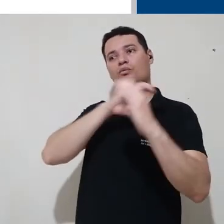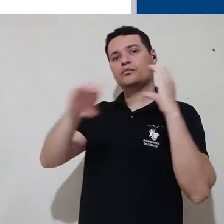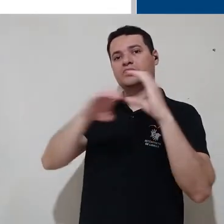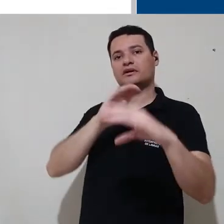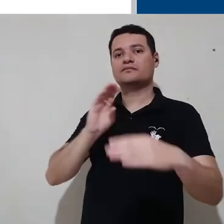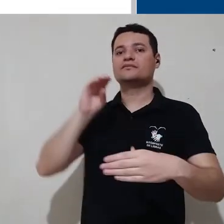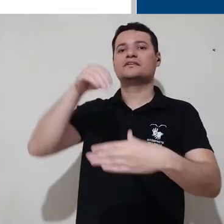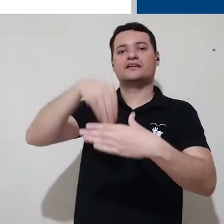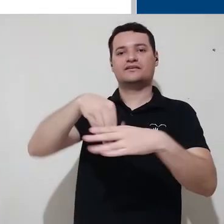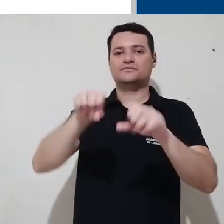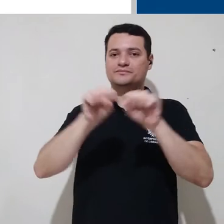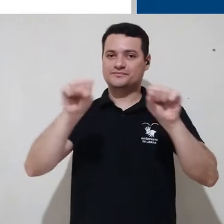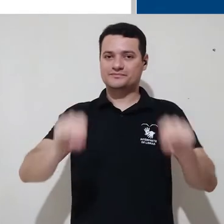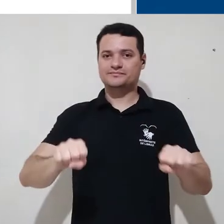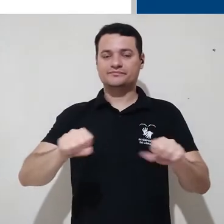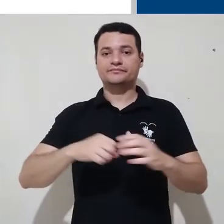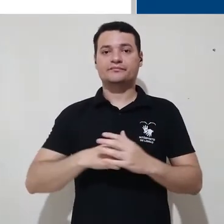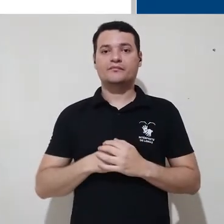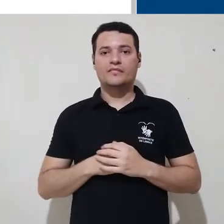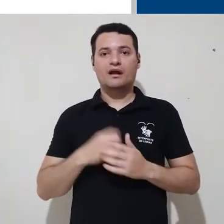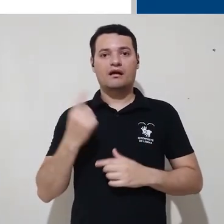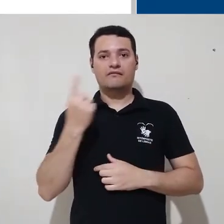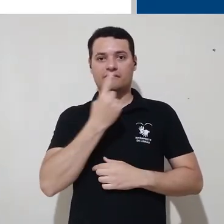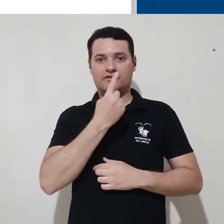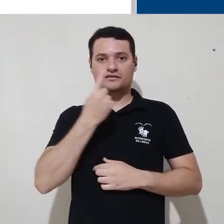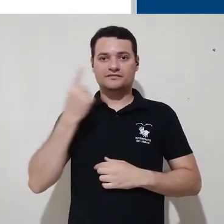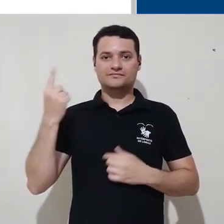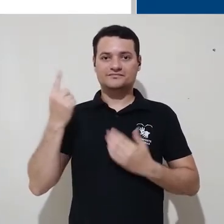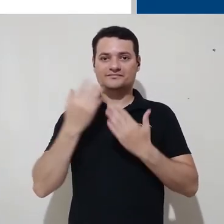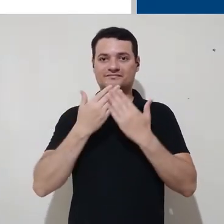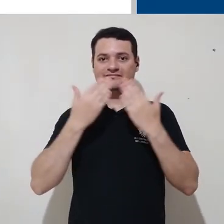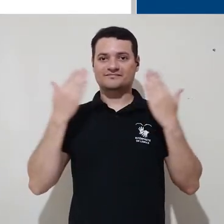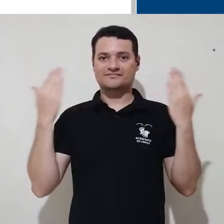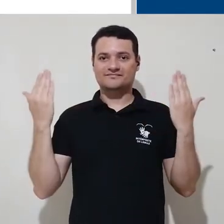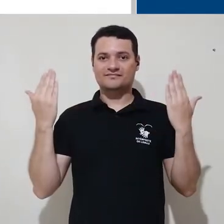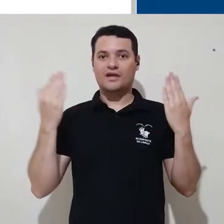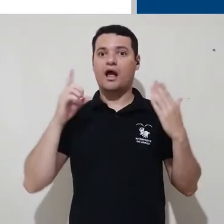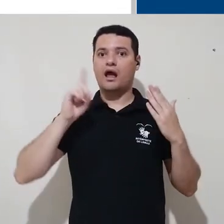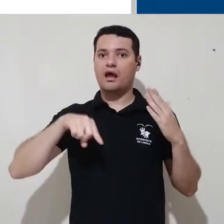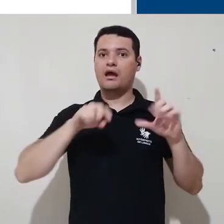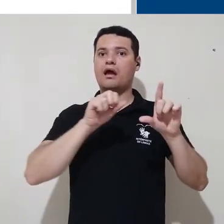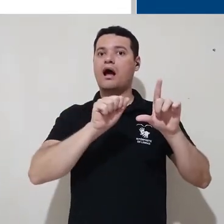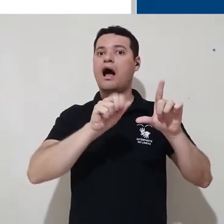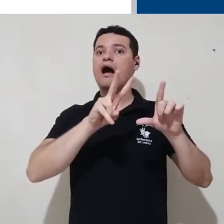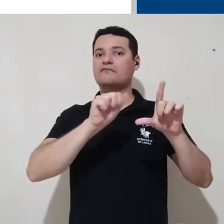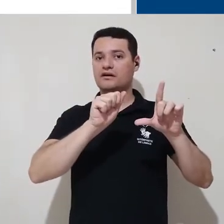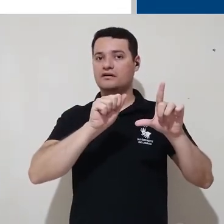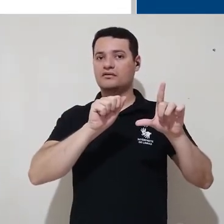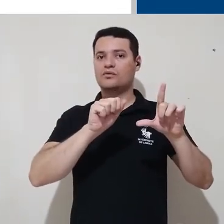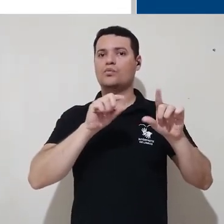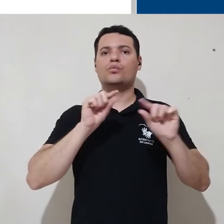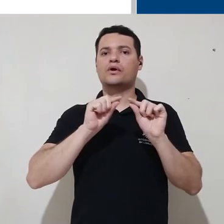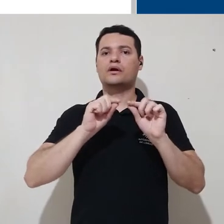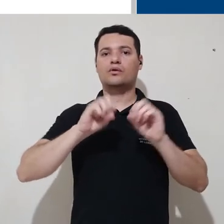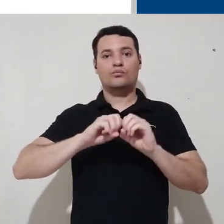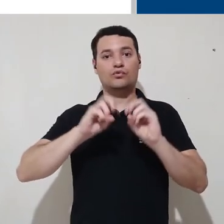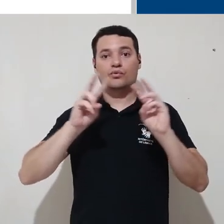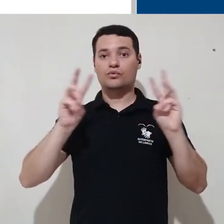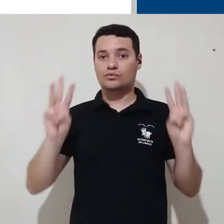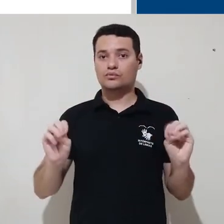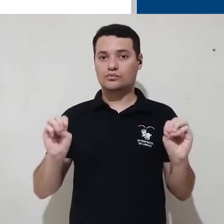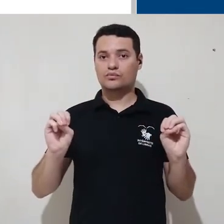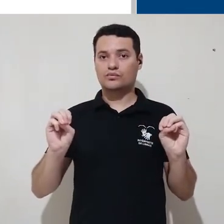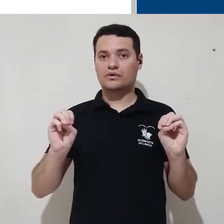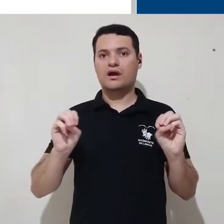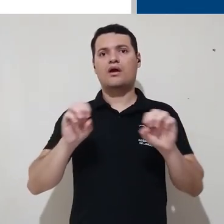do próprio sistema. A tela que nós estamos vendo é a tela de um Ava, no caso, o Moodle,